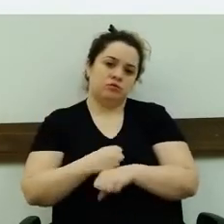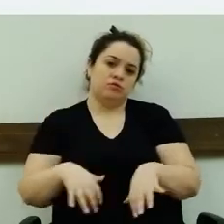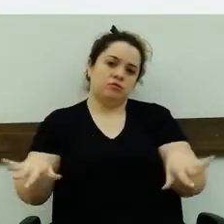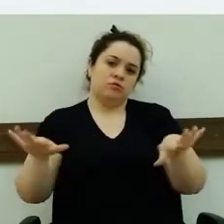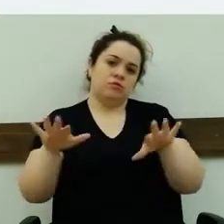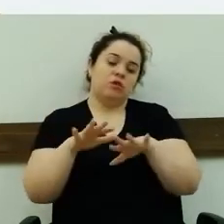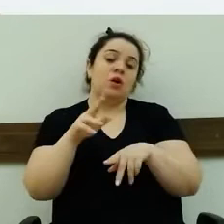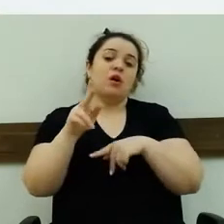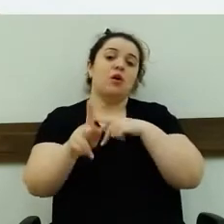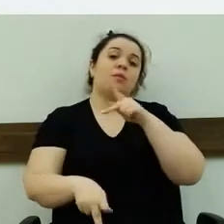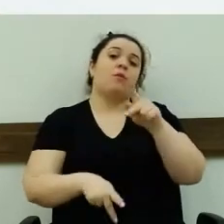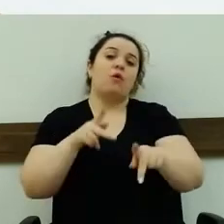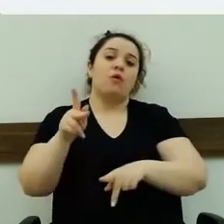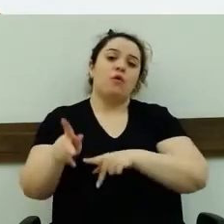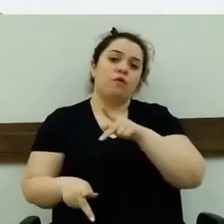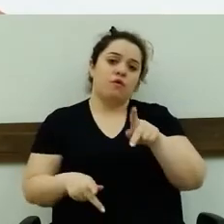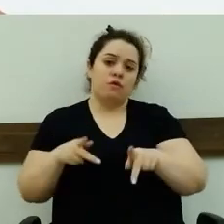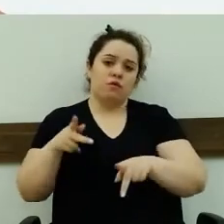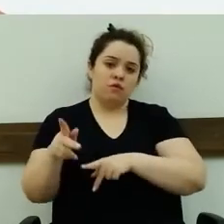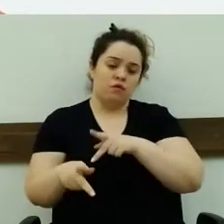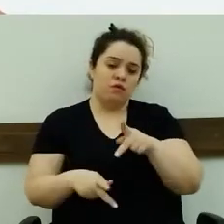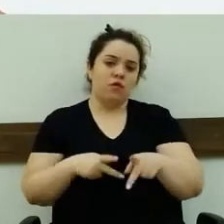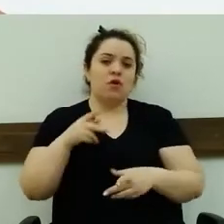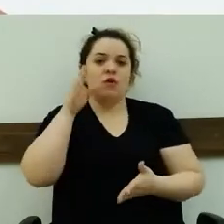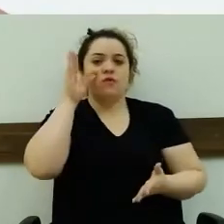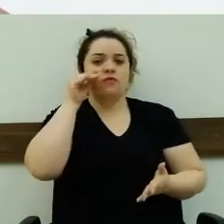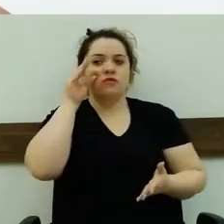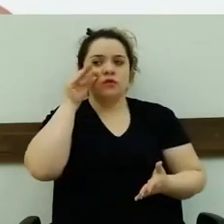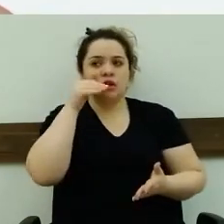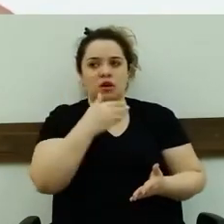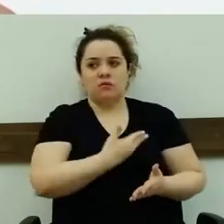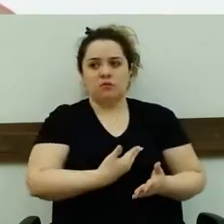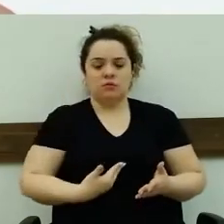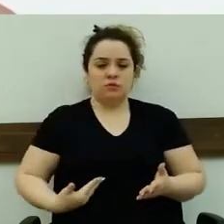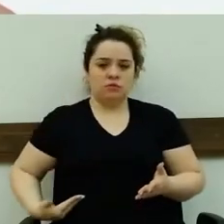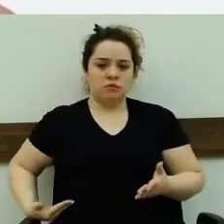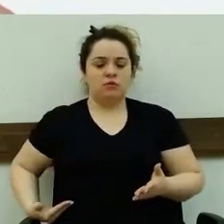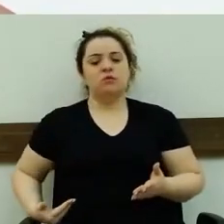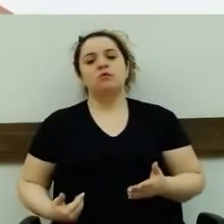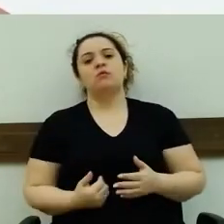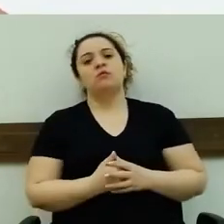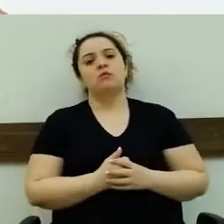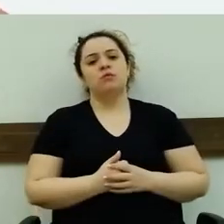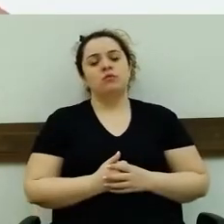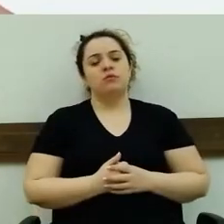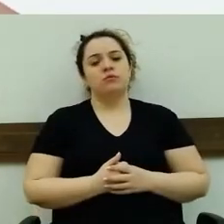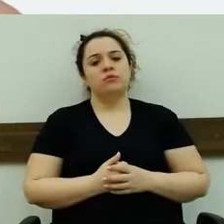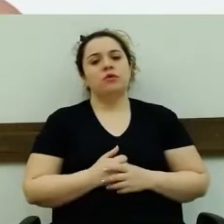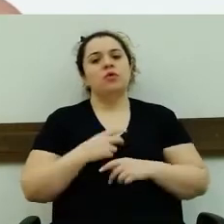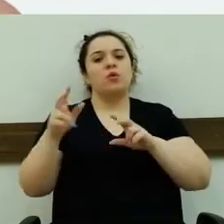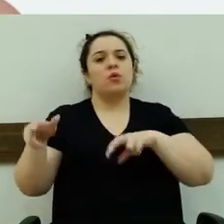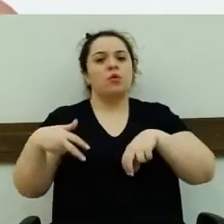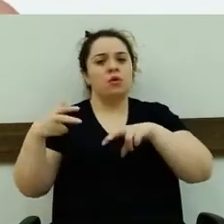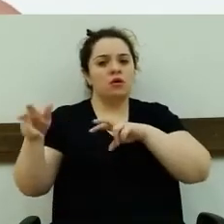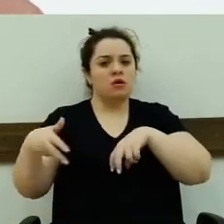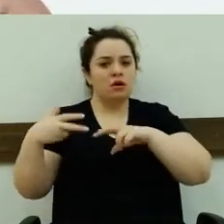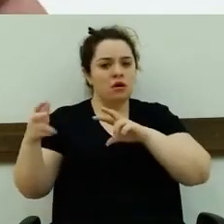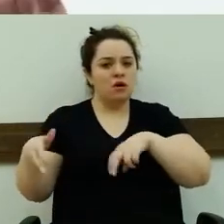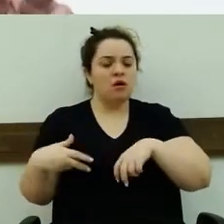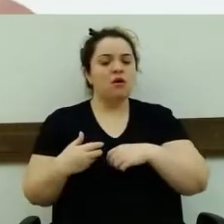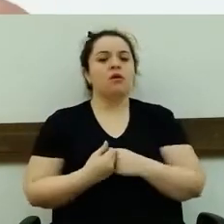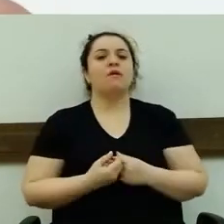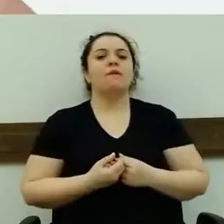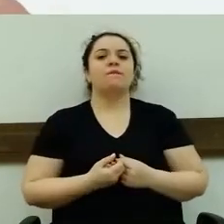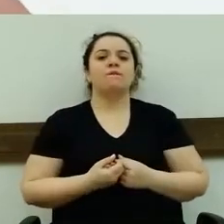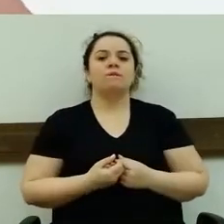restante são povo. O povo é funcionários públicos, funcionário agricultor rural, toda a